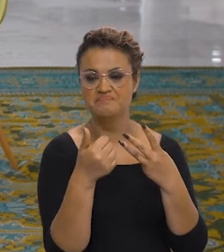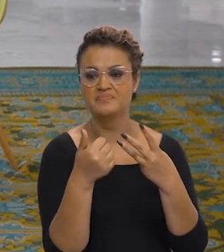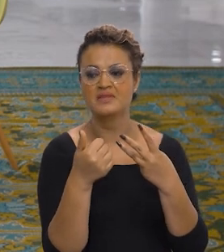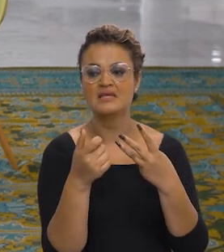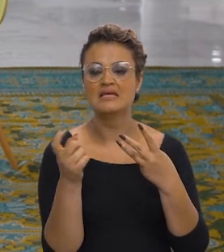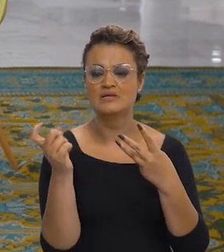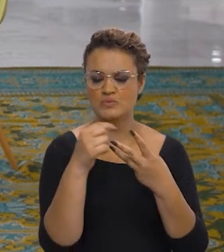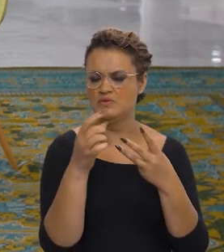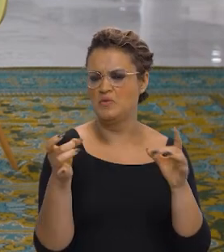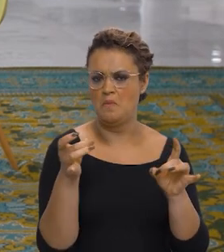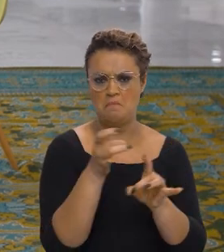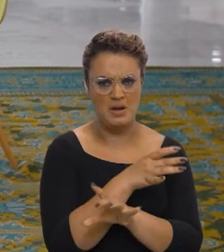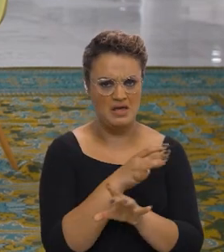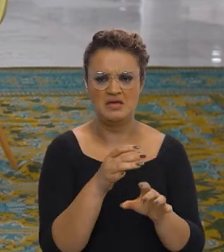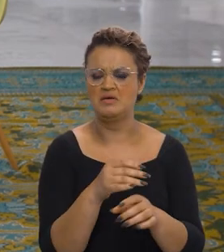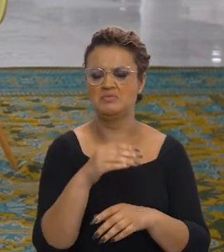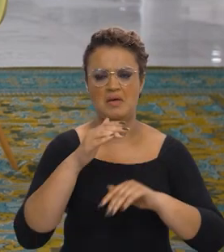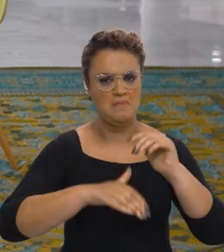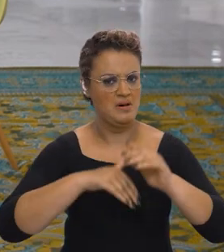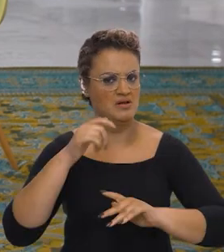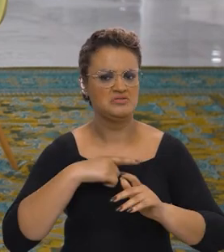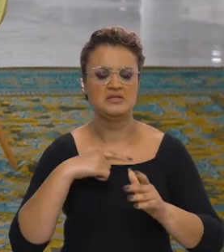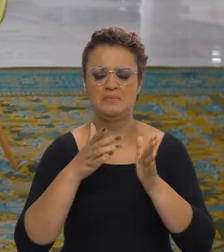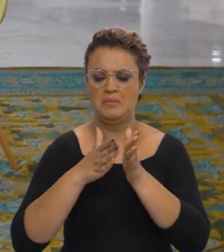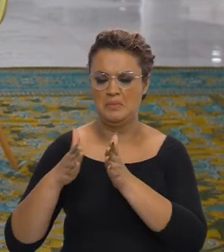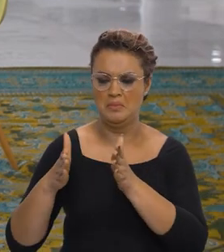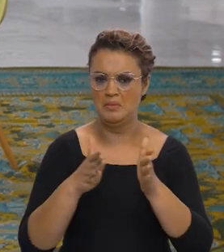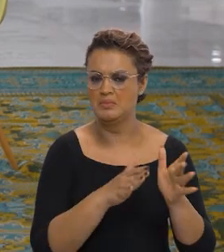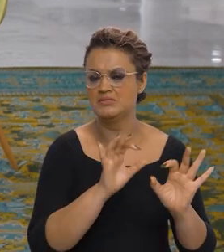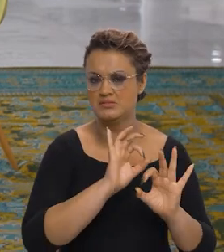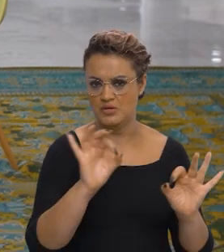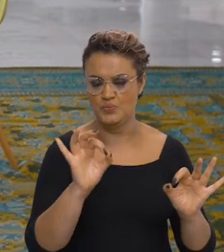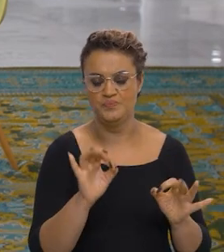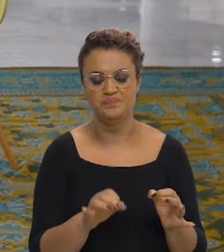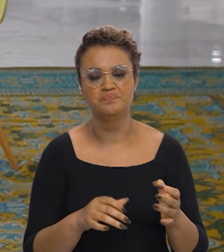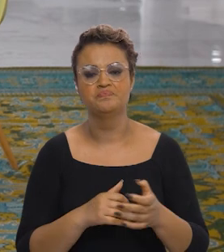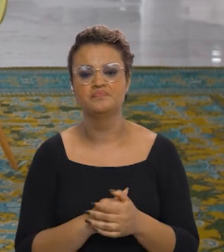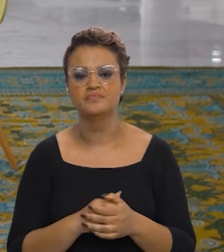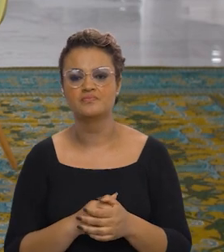principalmente, que foram completos, foram implementados no seu conjunto,